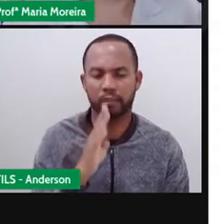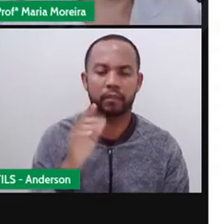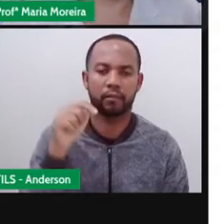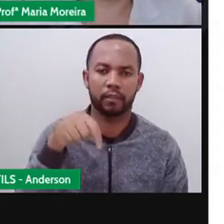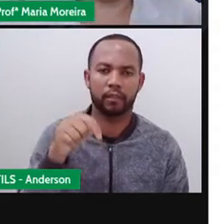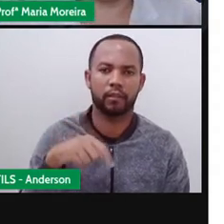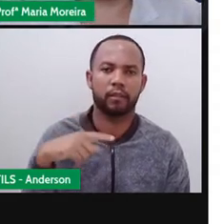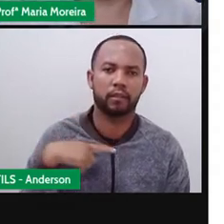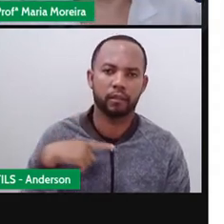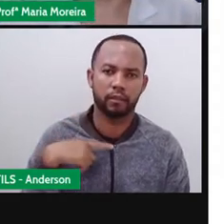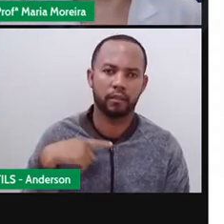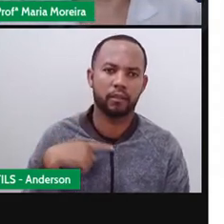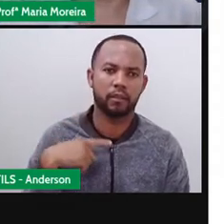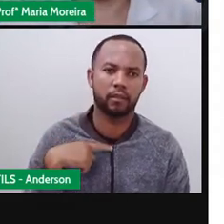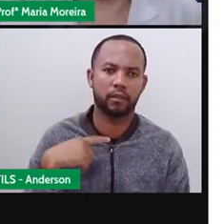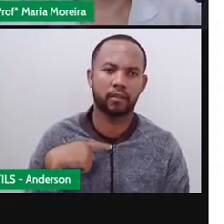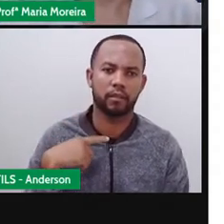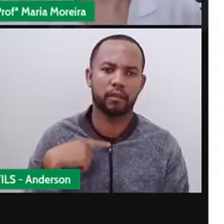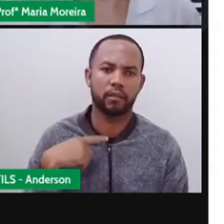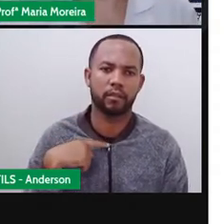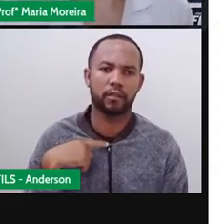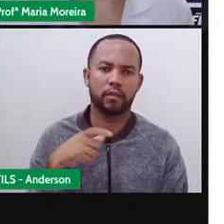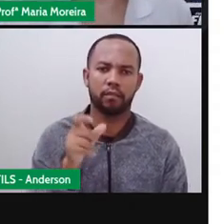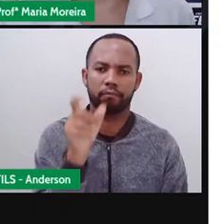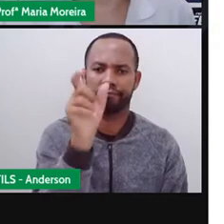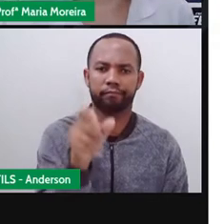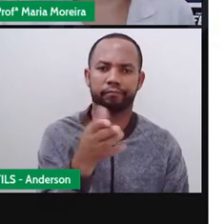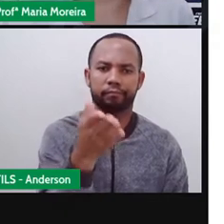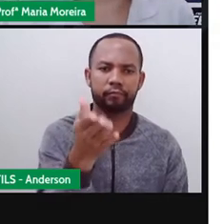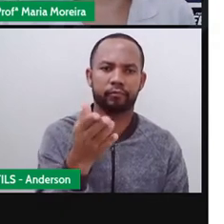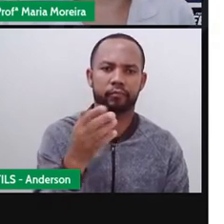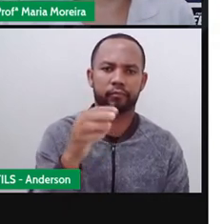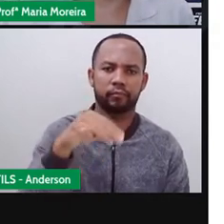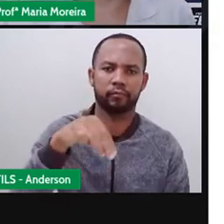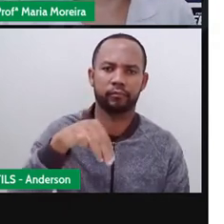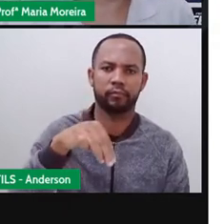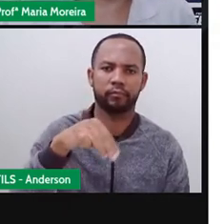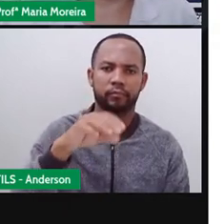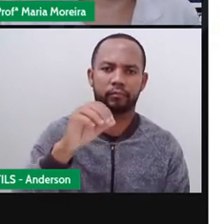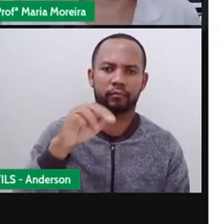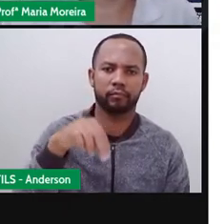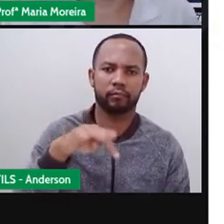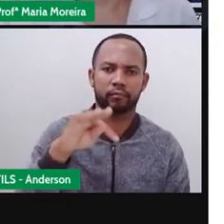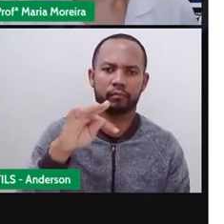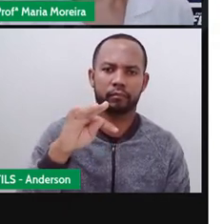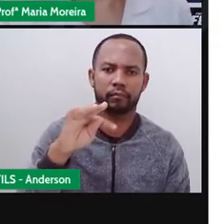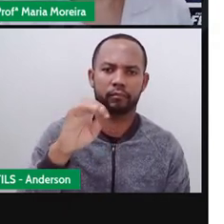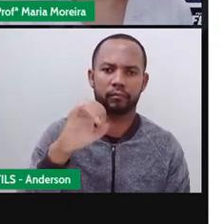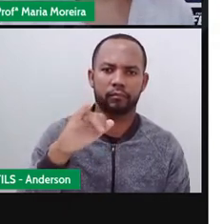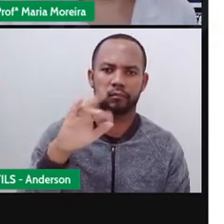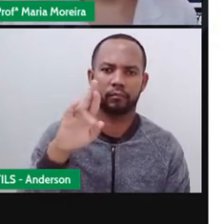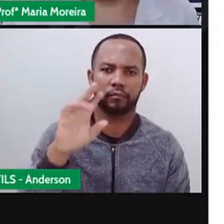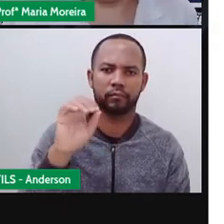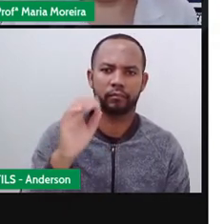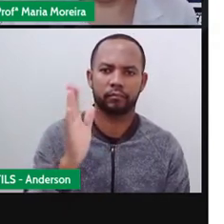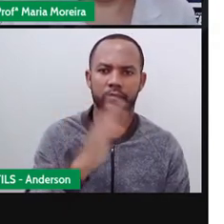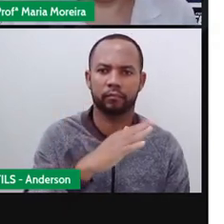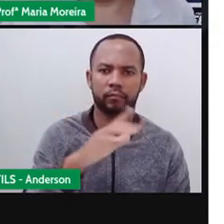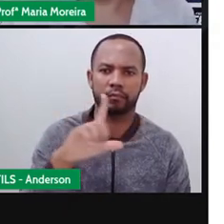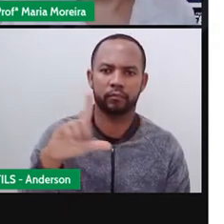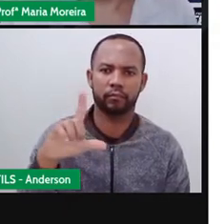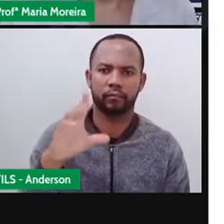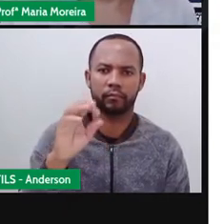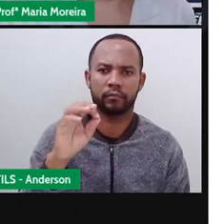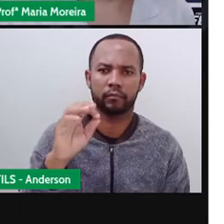Brasil, temos representantes como Monteiro Lobato, que é esse senhorzinho aqui que você já conhece, né? Lá do sítio do Pica-Pau